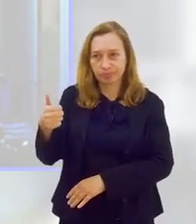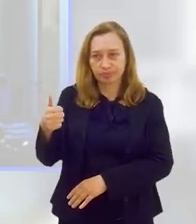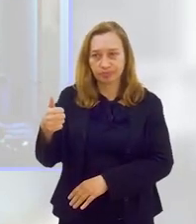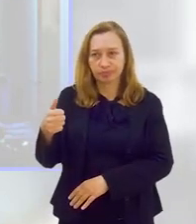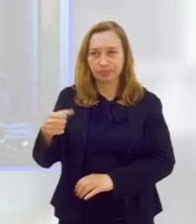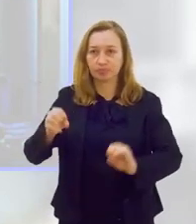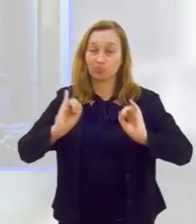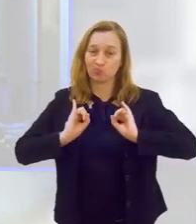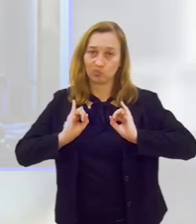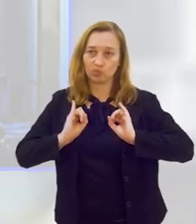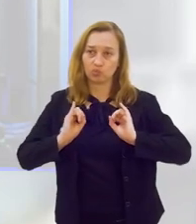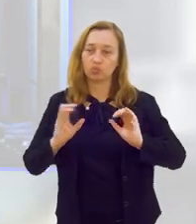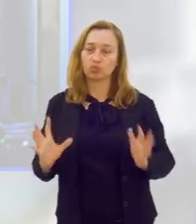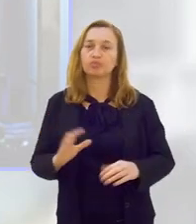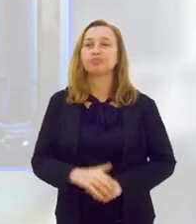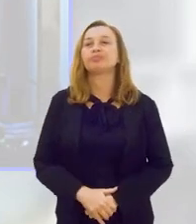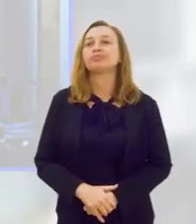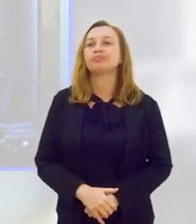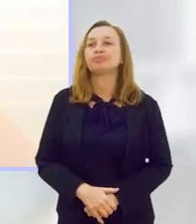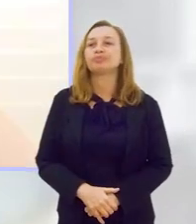sedentarismo?